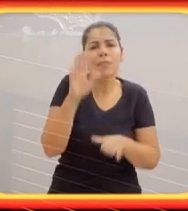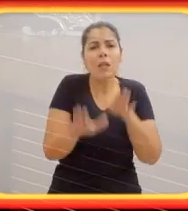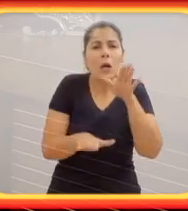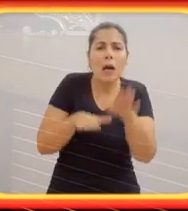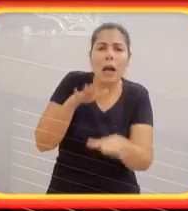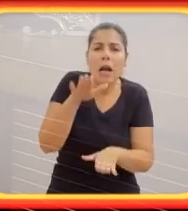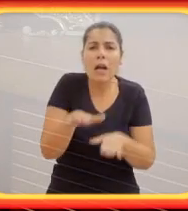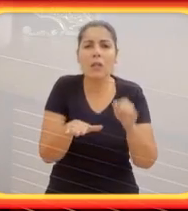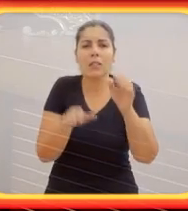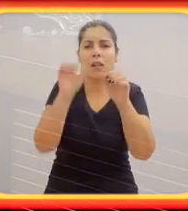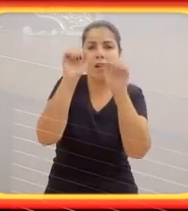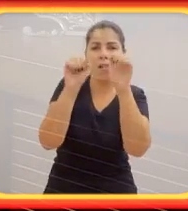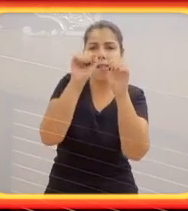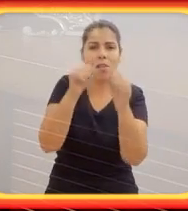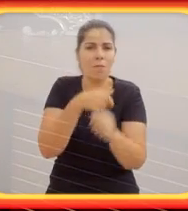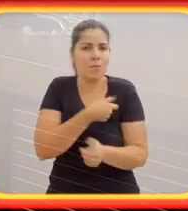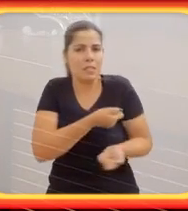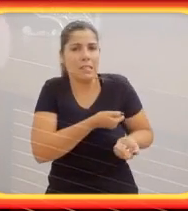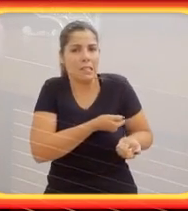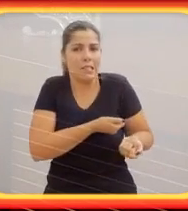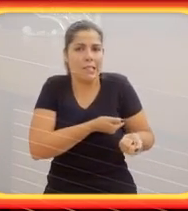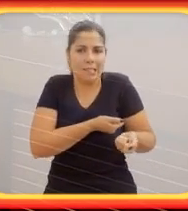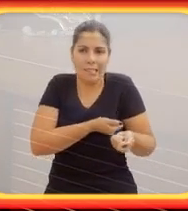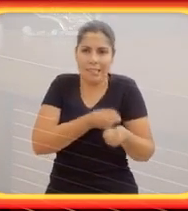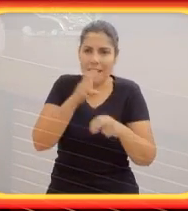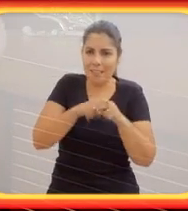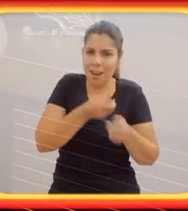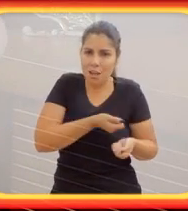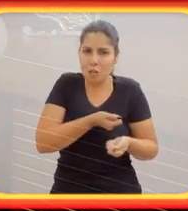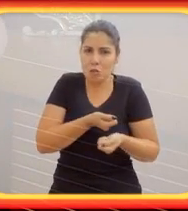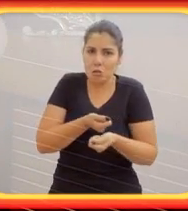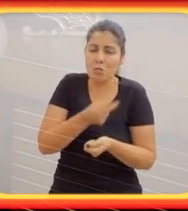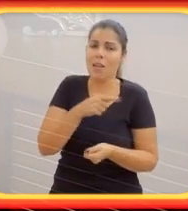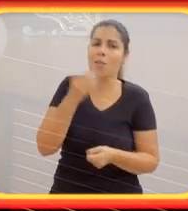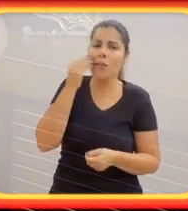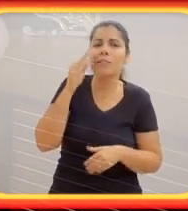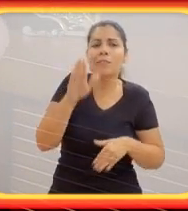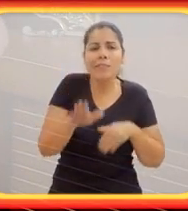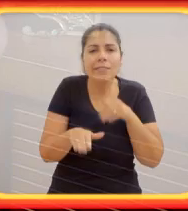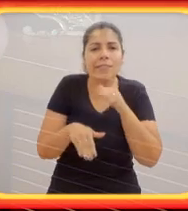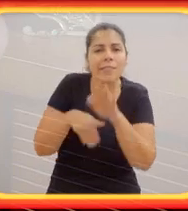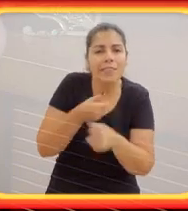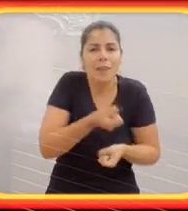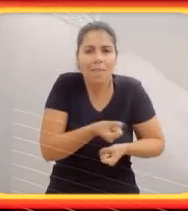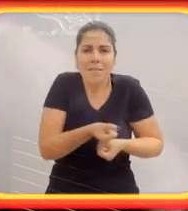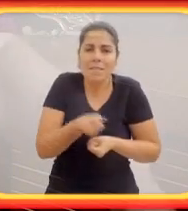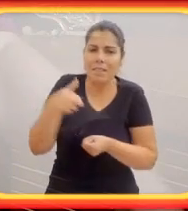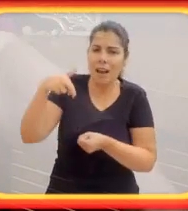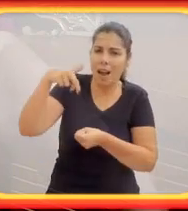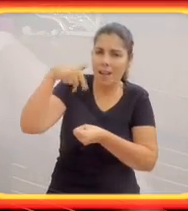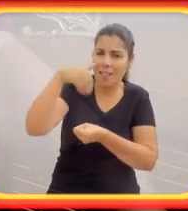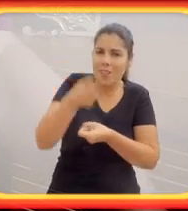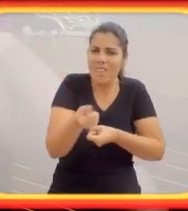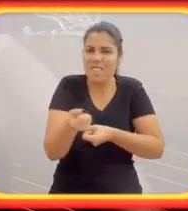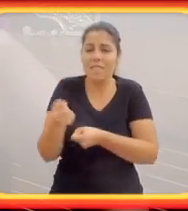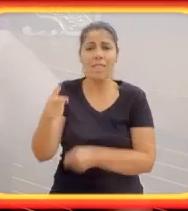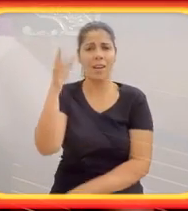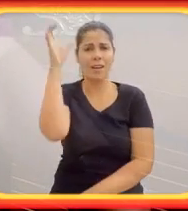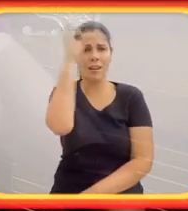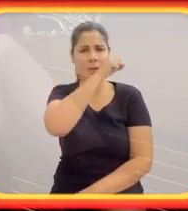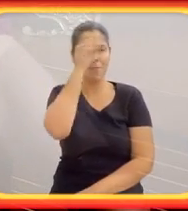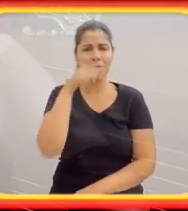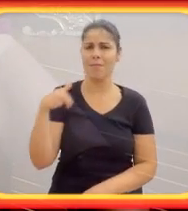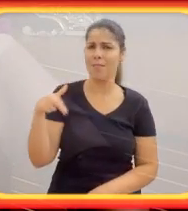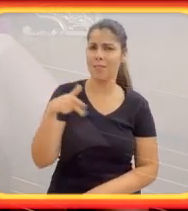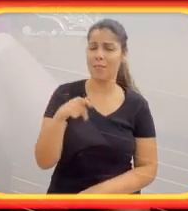fralda, um pano, amarrei na barriguinha dele. E segurava com uma das mãos aqui. E a outra ia tocando